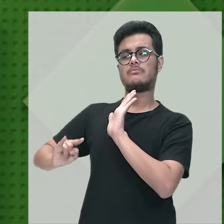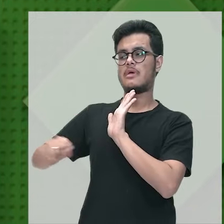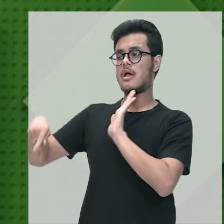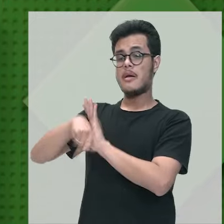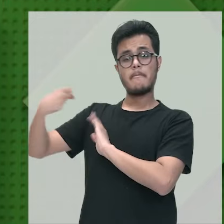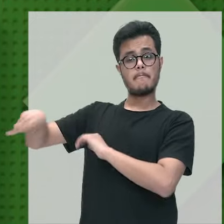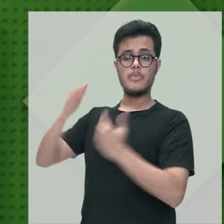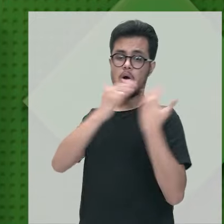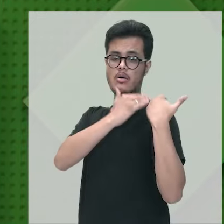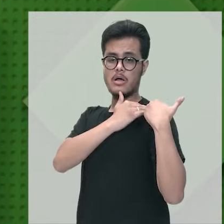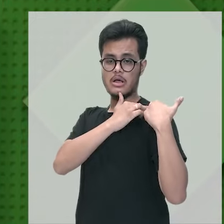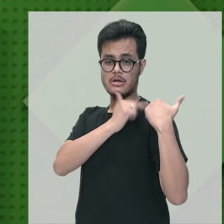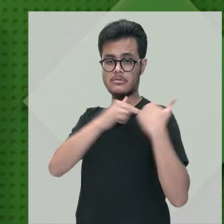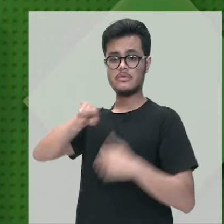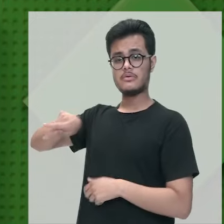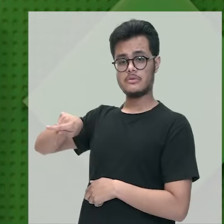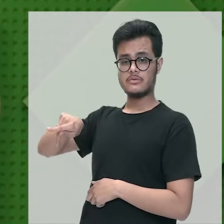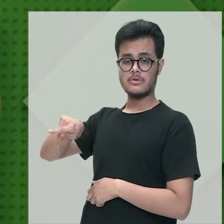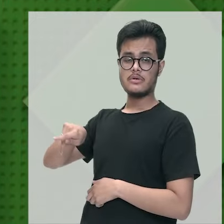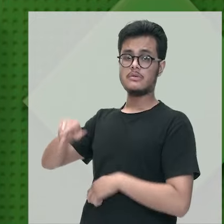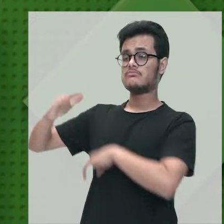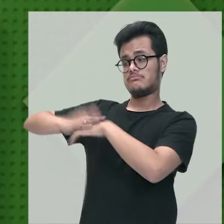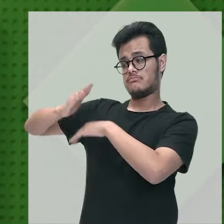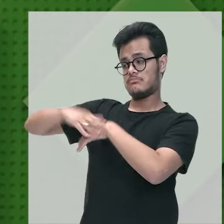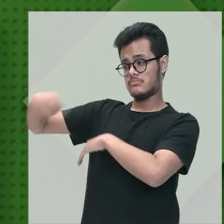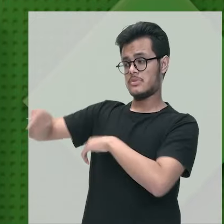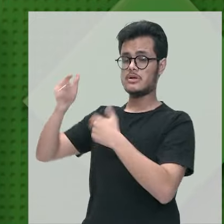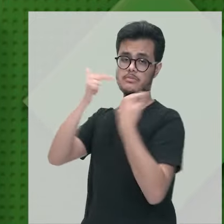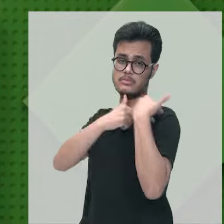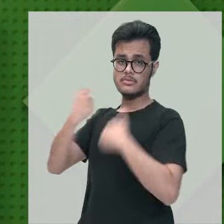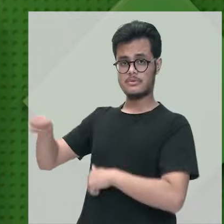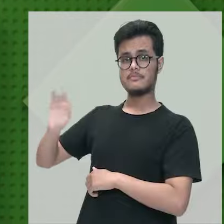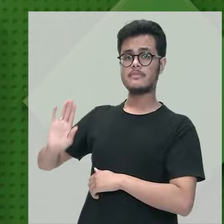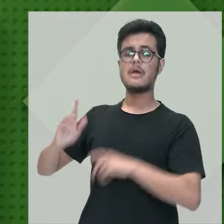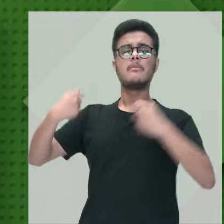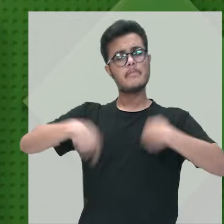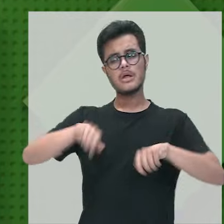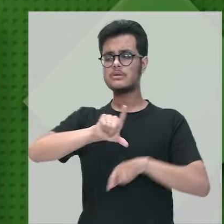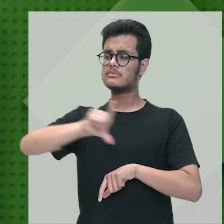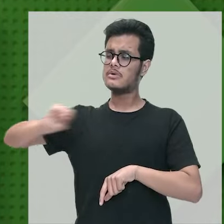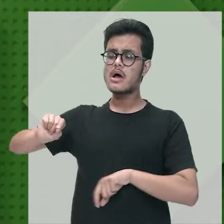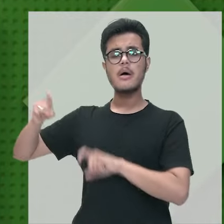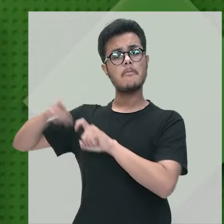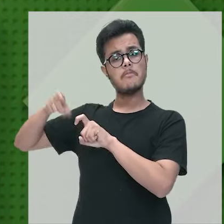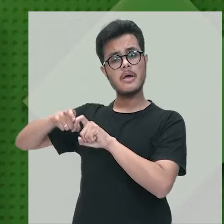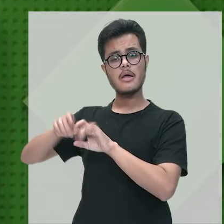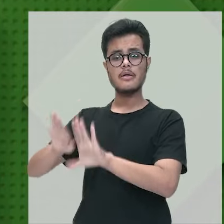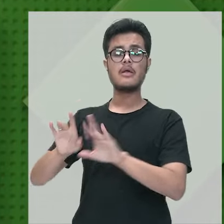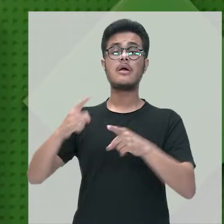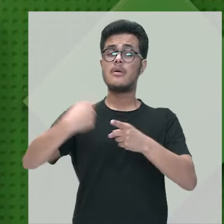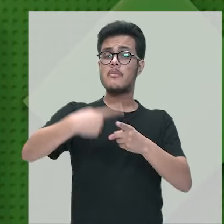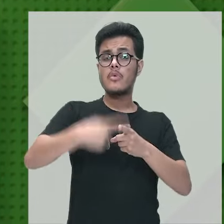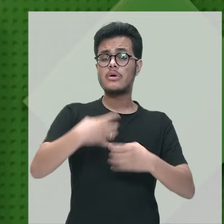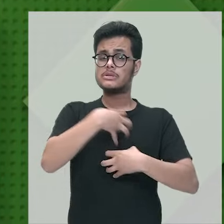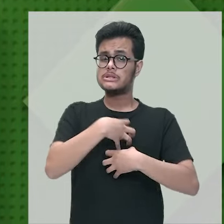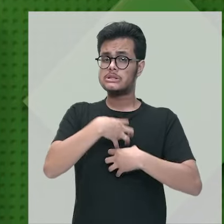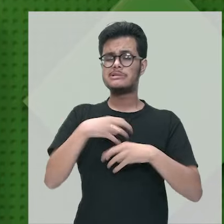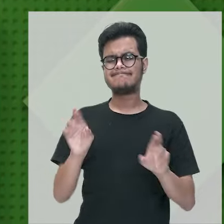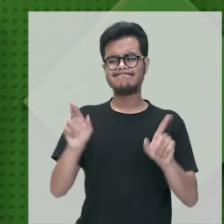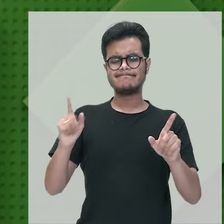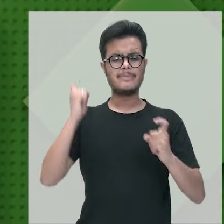Para que você possa aí fazer uso de qualquer medicamento, você precisa antes procurar o médico, até porque os sintomas, muitas vezes,